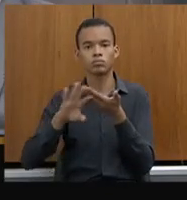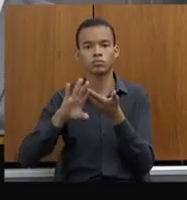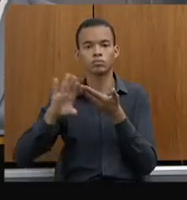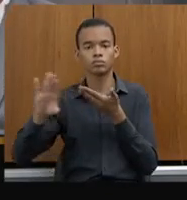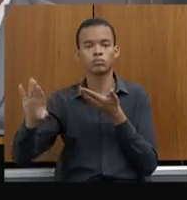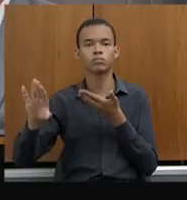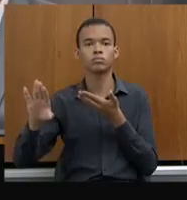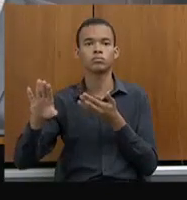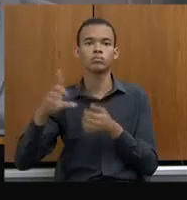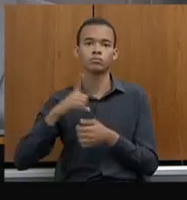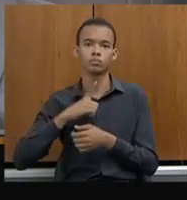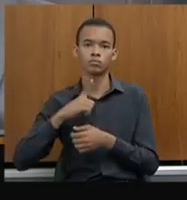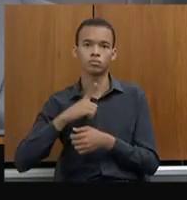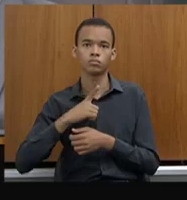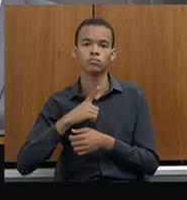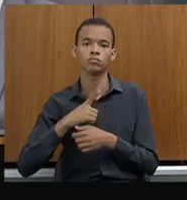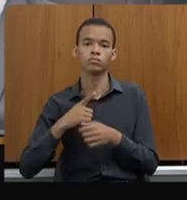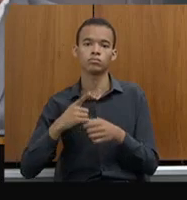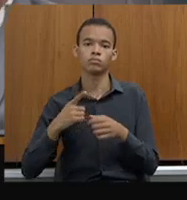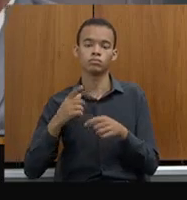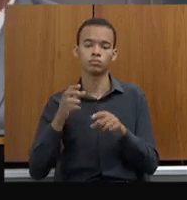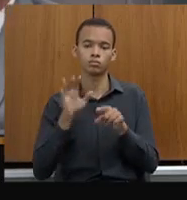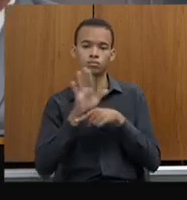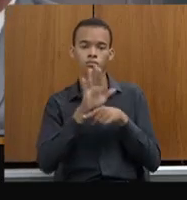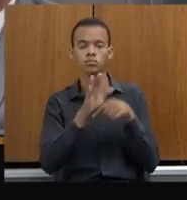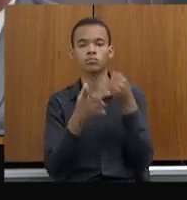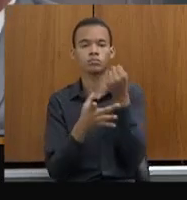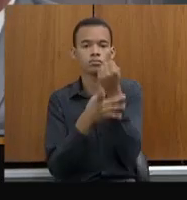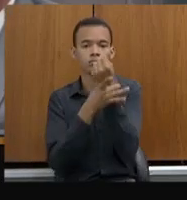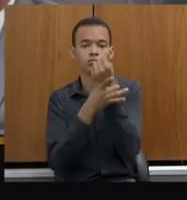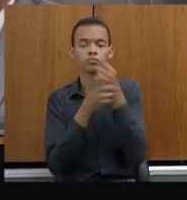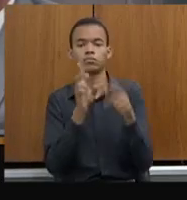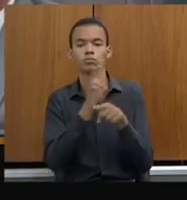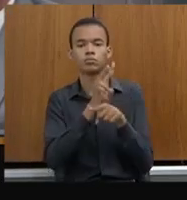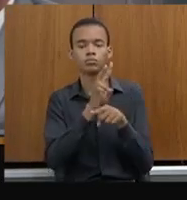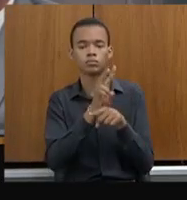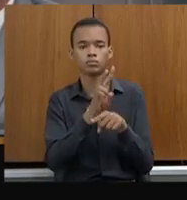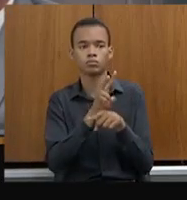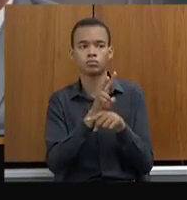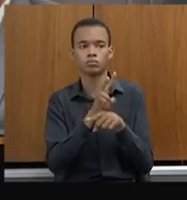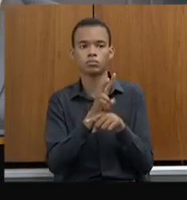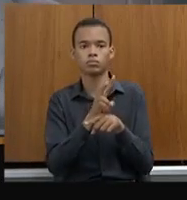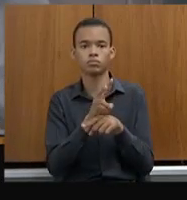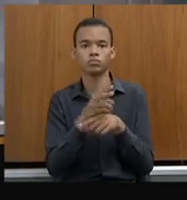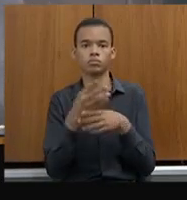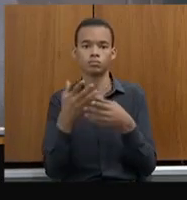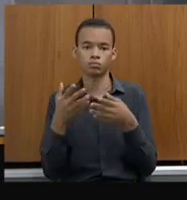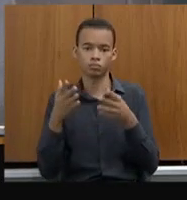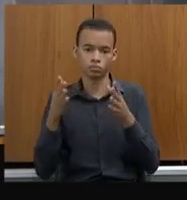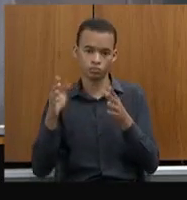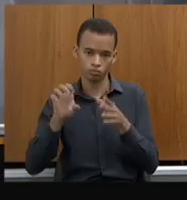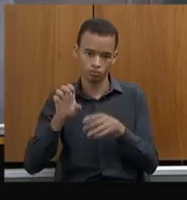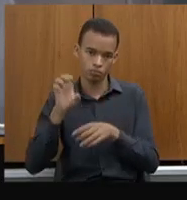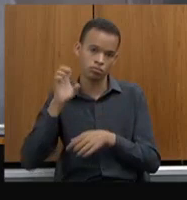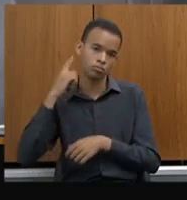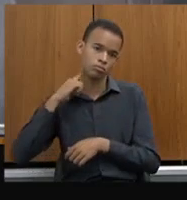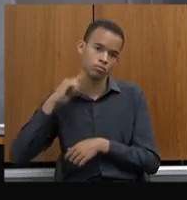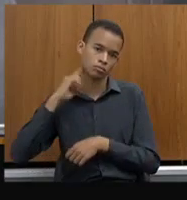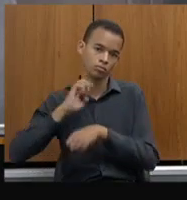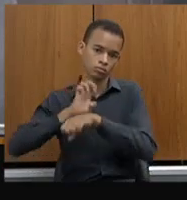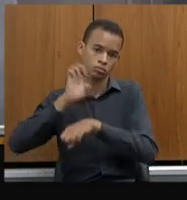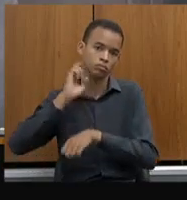medidas protetivas em todo o Estado já implantado. Então, isso hoje está em 100%